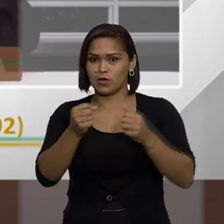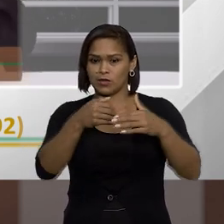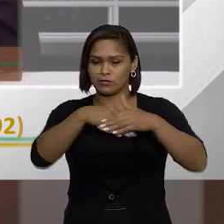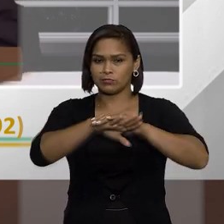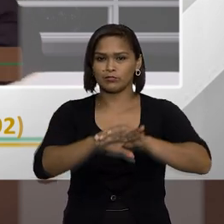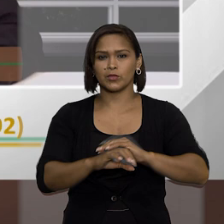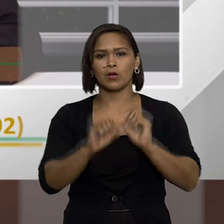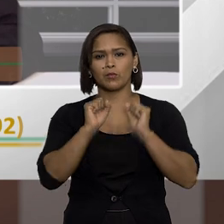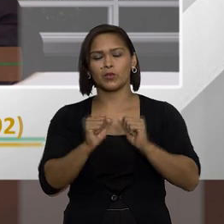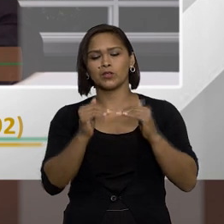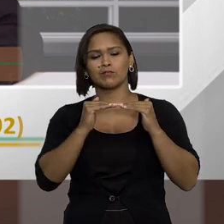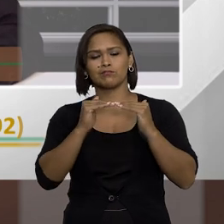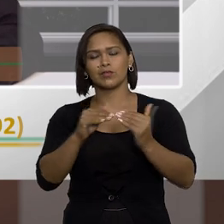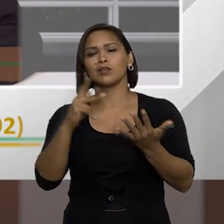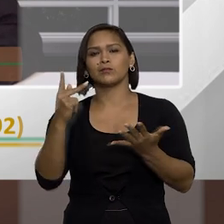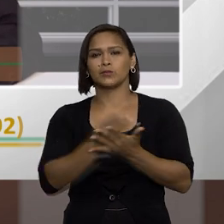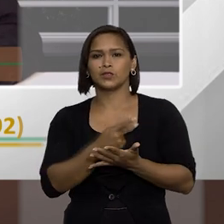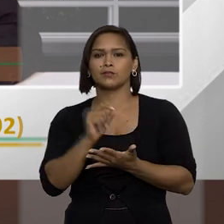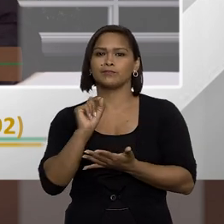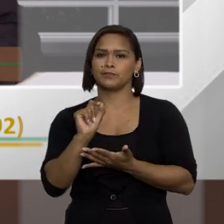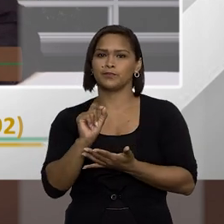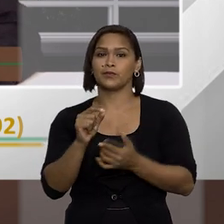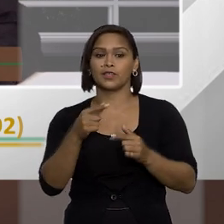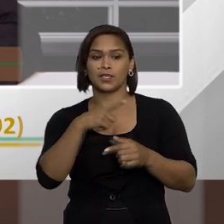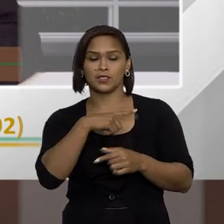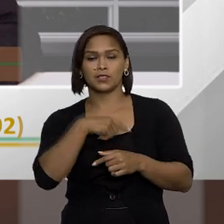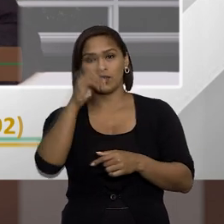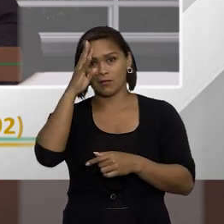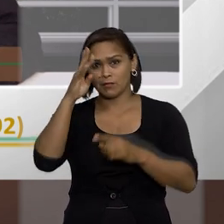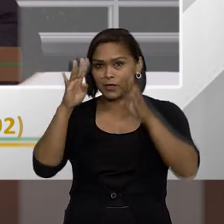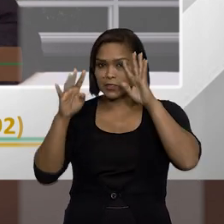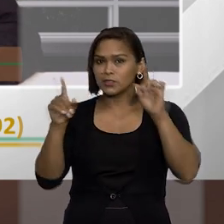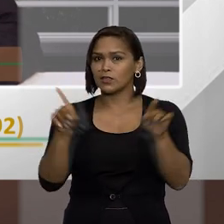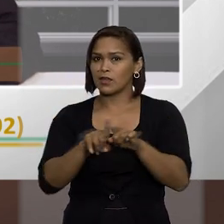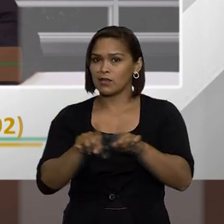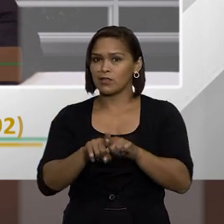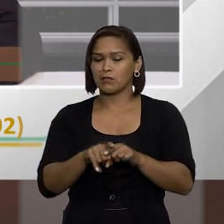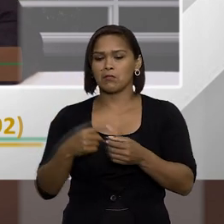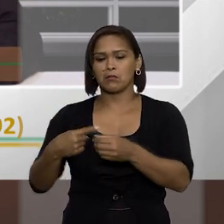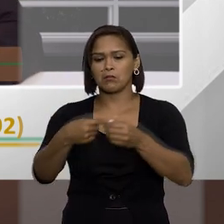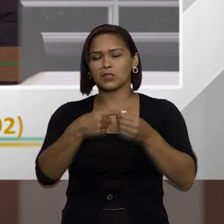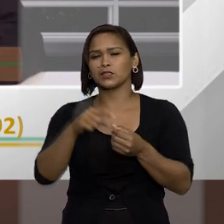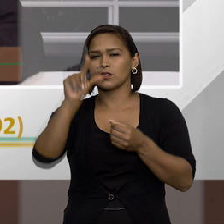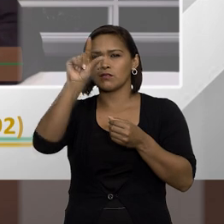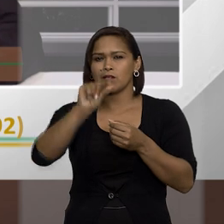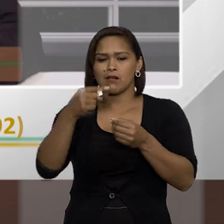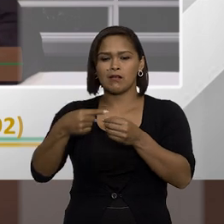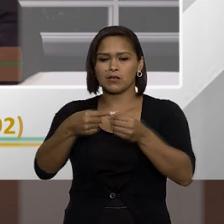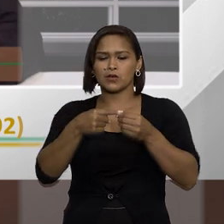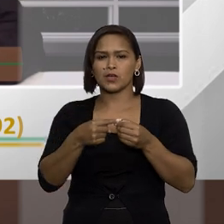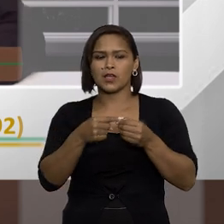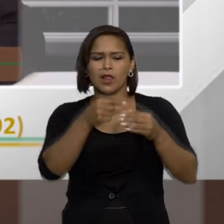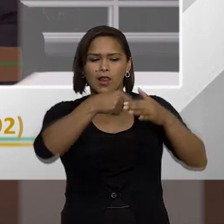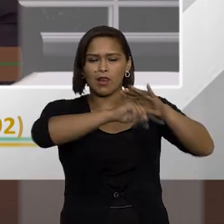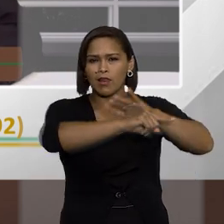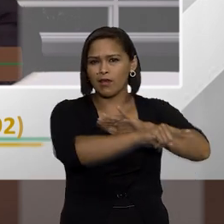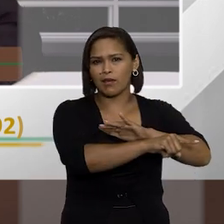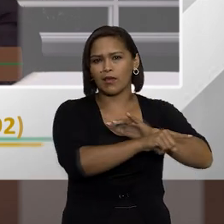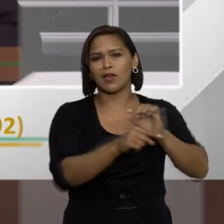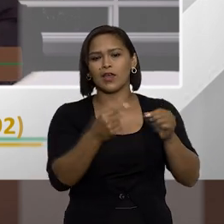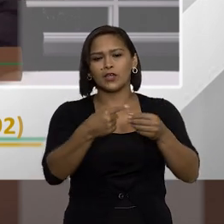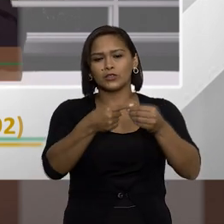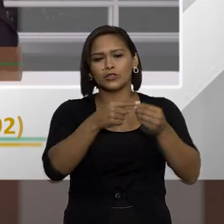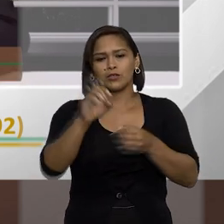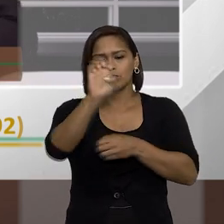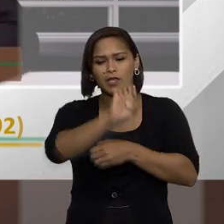poderia dar um pouco margem para essa situação que a gente tem que imaginar também uma cidade pequena bem no interior